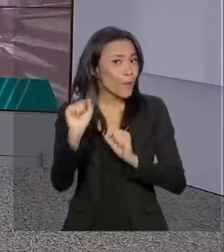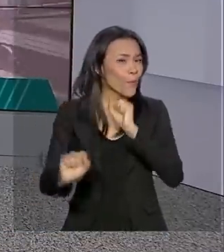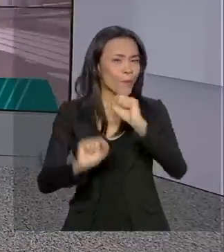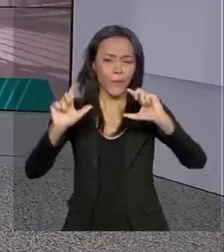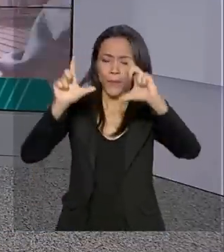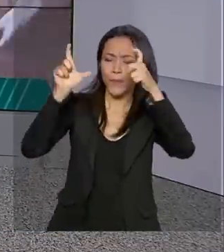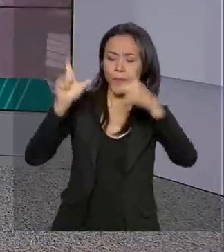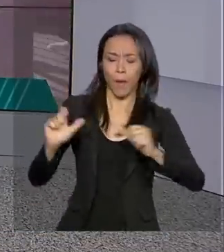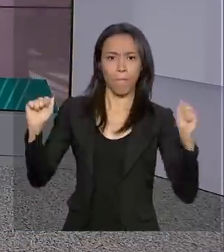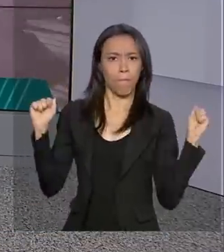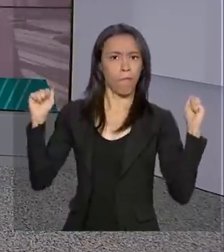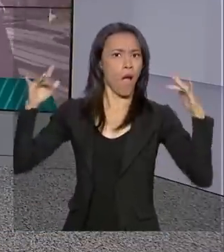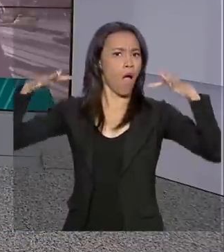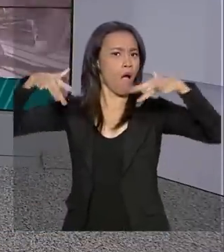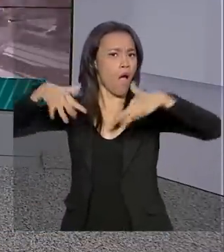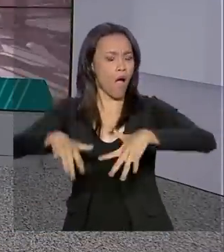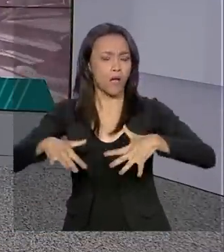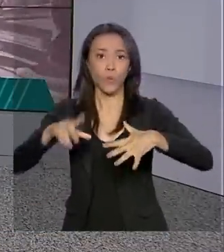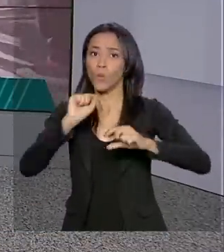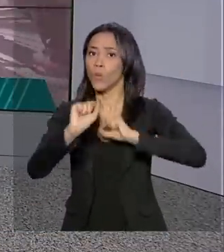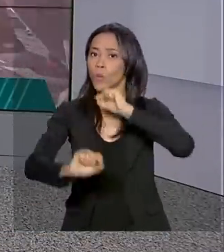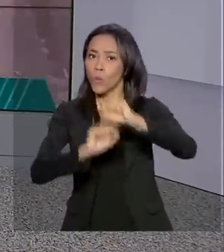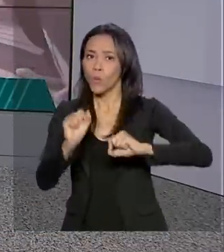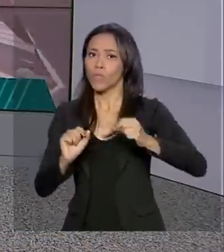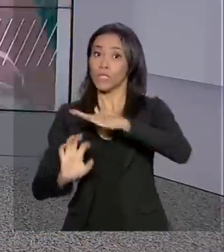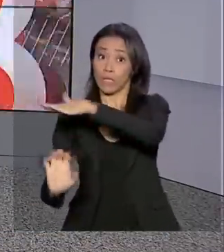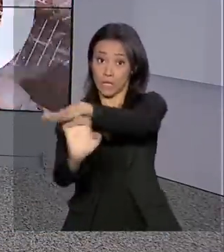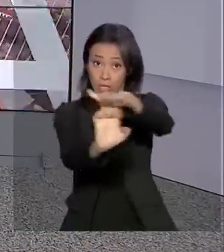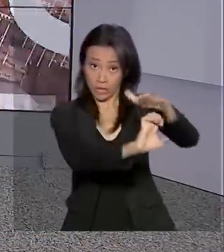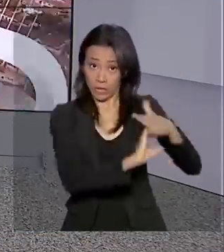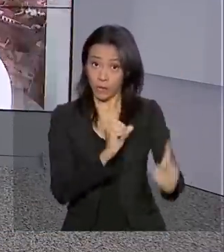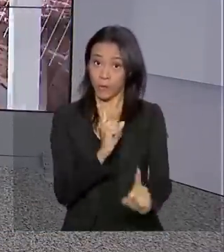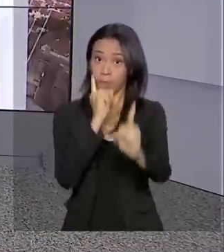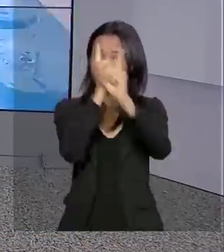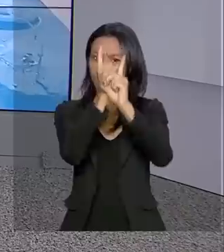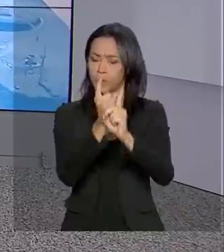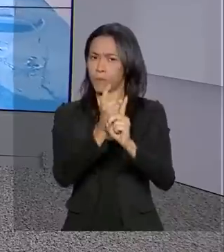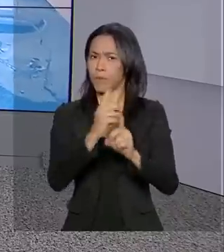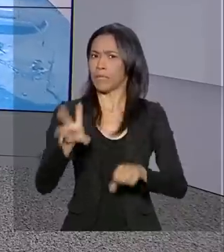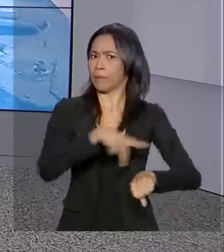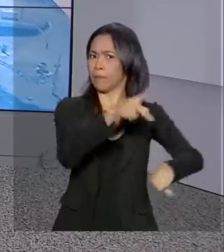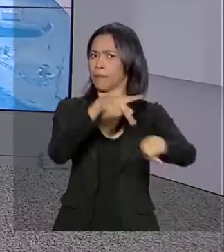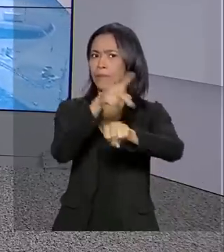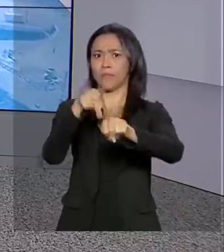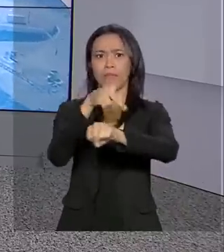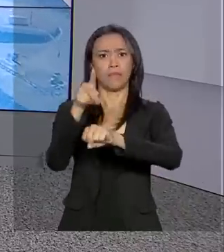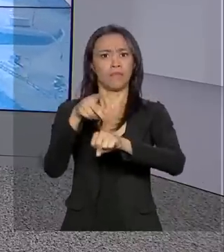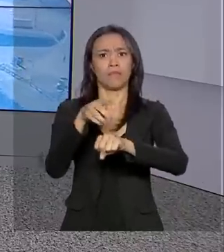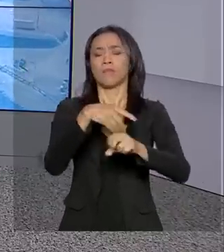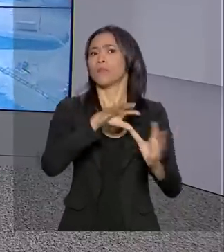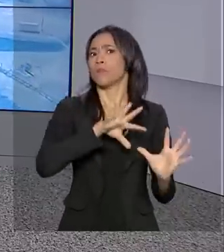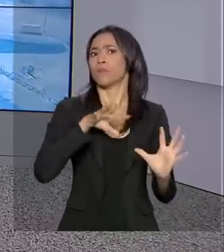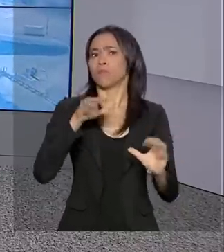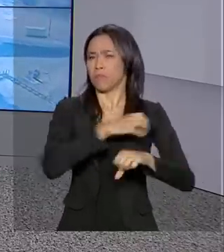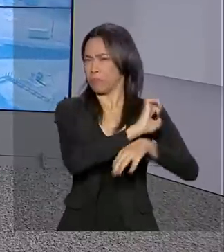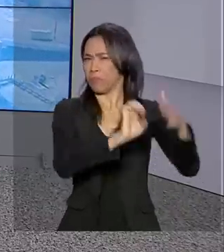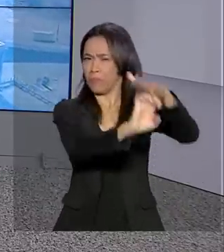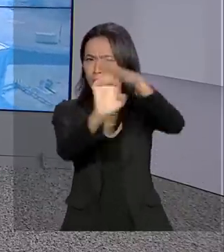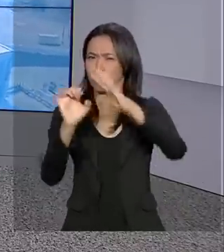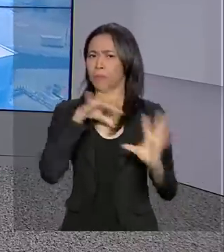do maior evento de atração de investimentos para o Brasil. Empresários de todo o mundo estão na cidade para conhecer